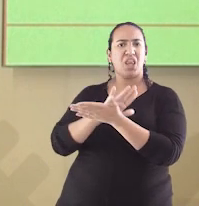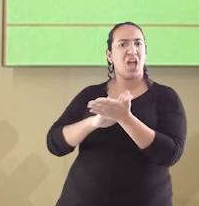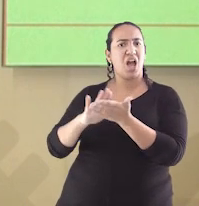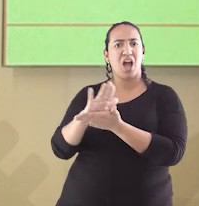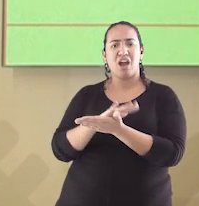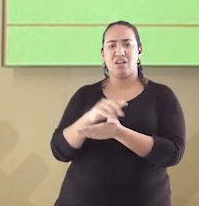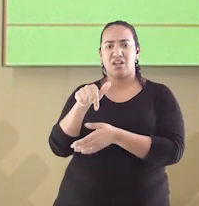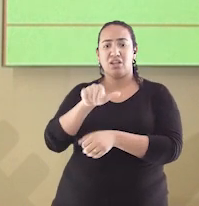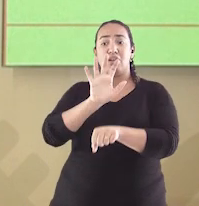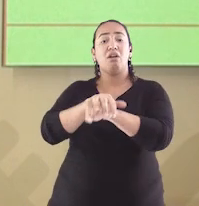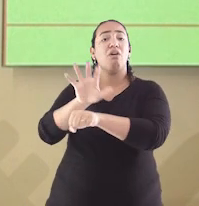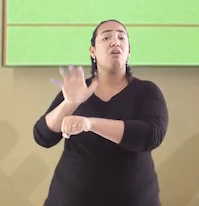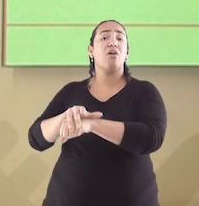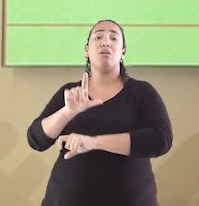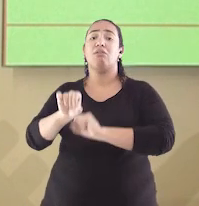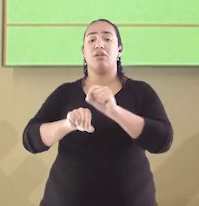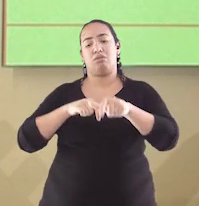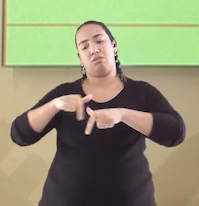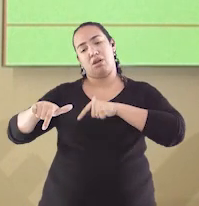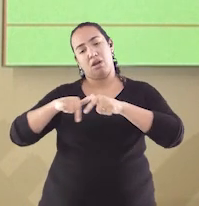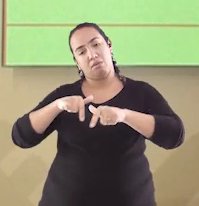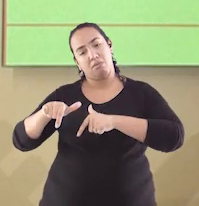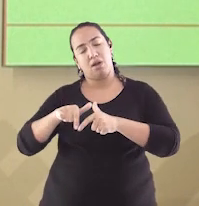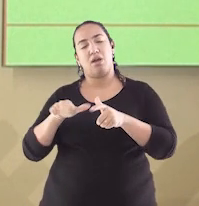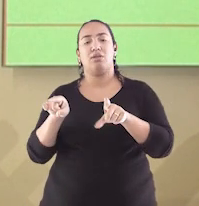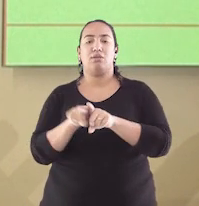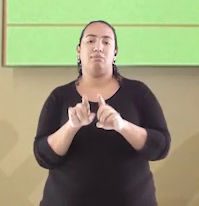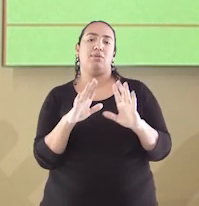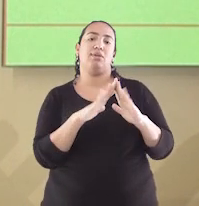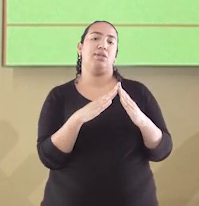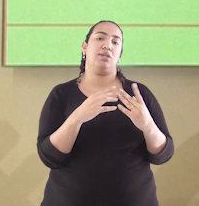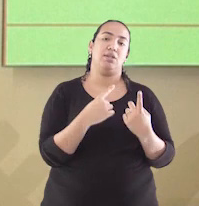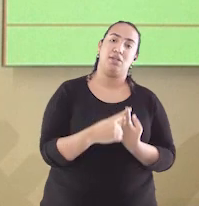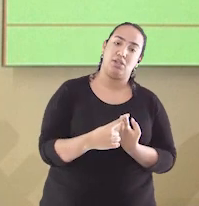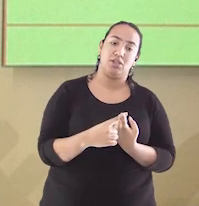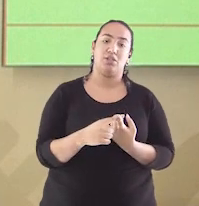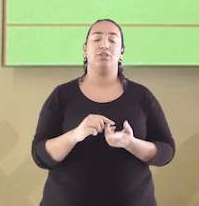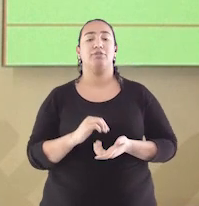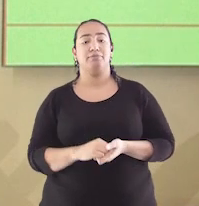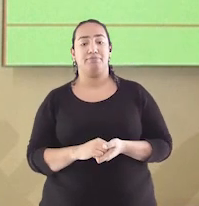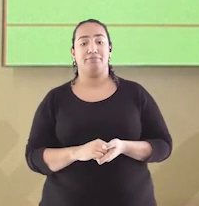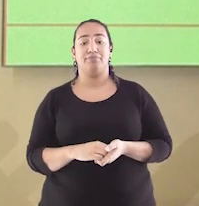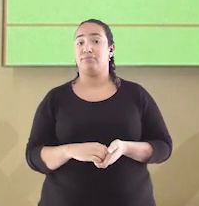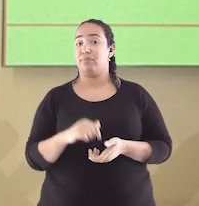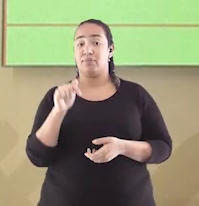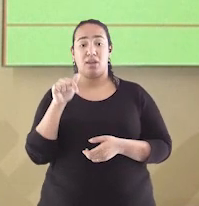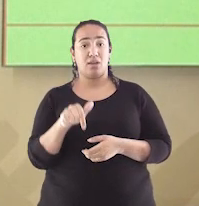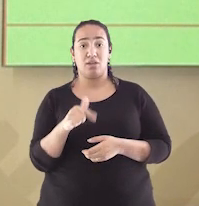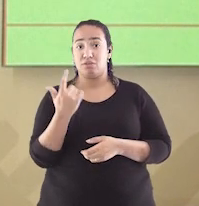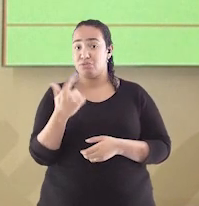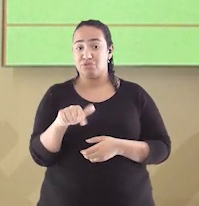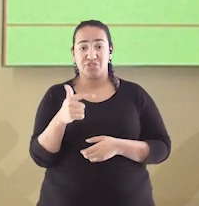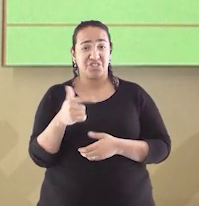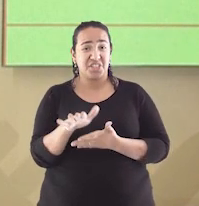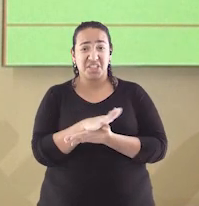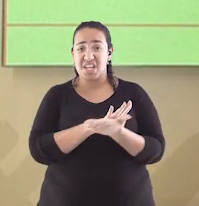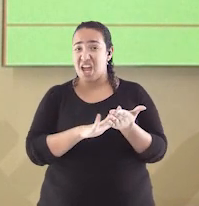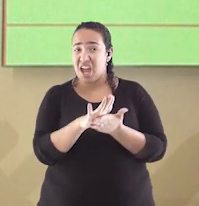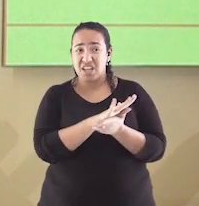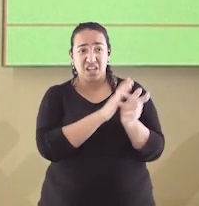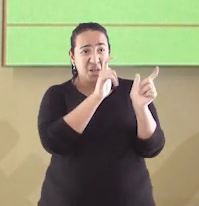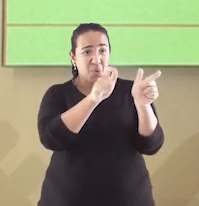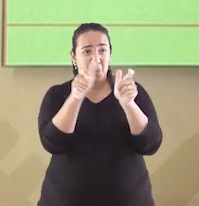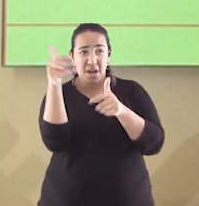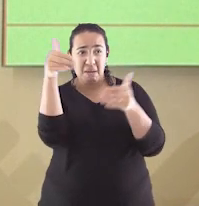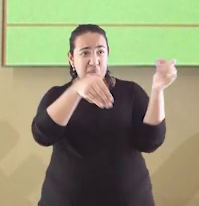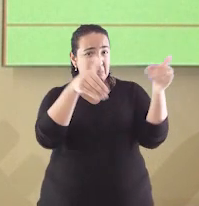colônia era resumida ao trabalho e as idas até a igreja. Sendo poucos, pra não dizer nenhum, outros lugares pra se